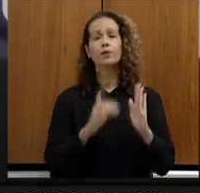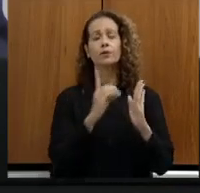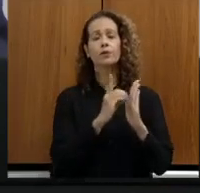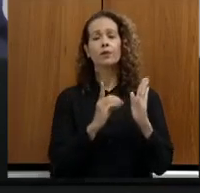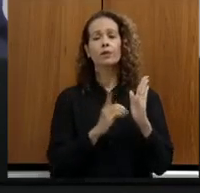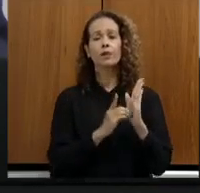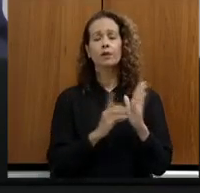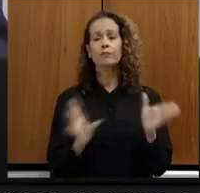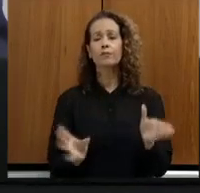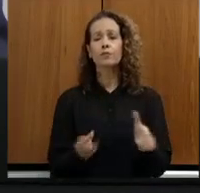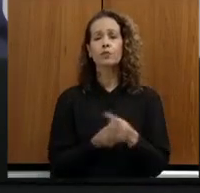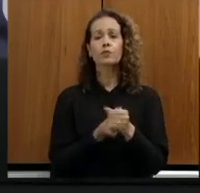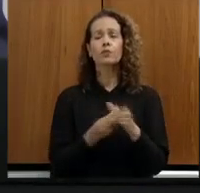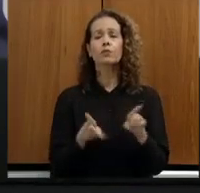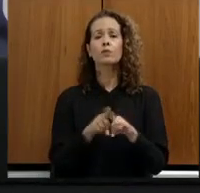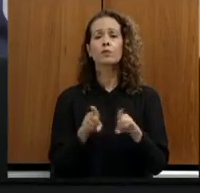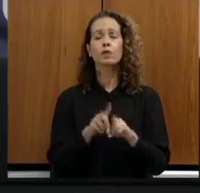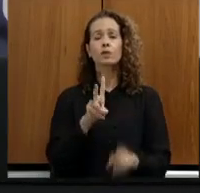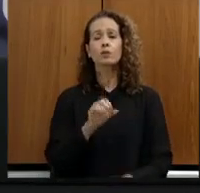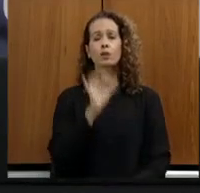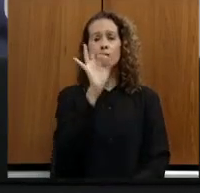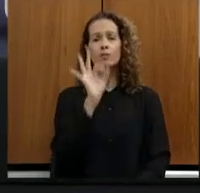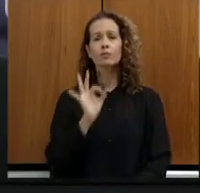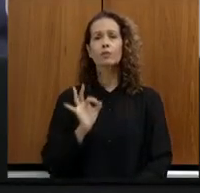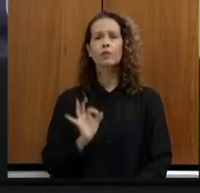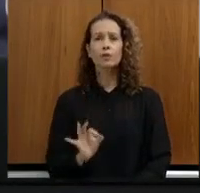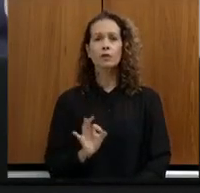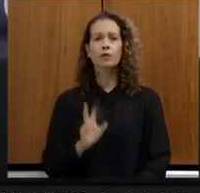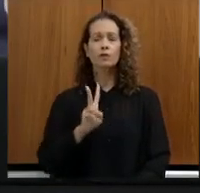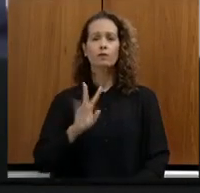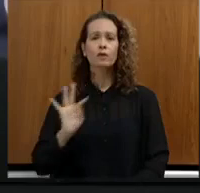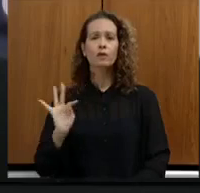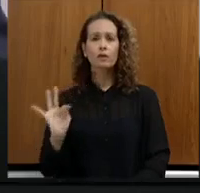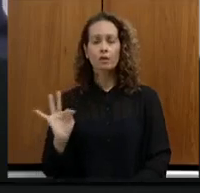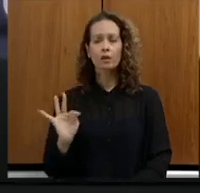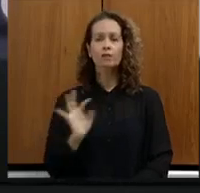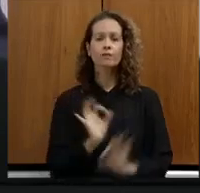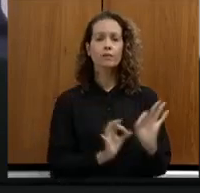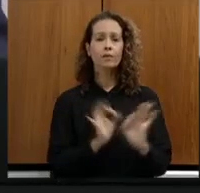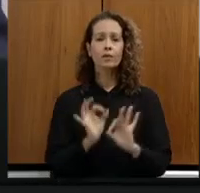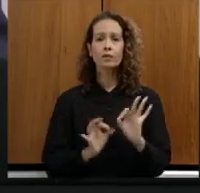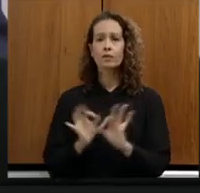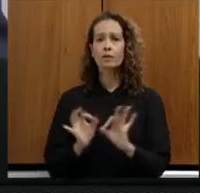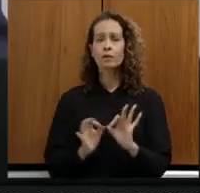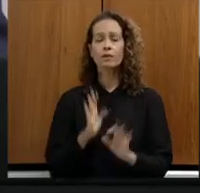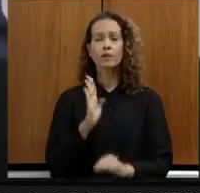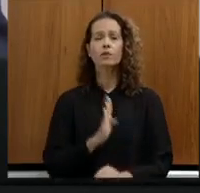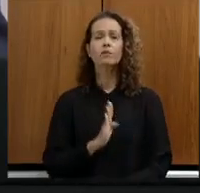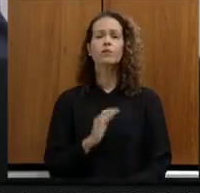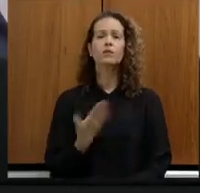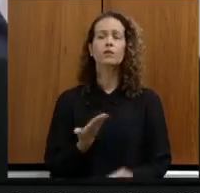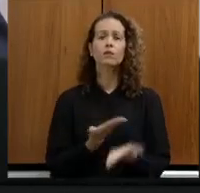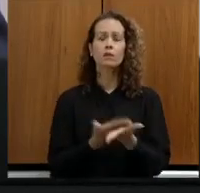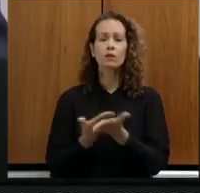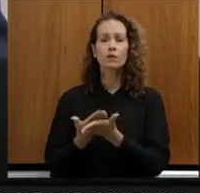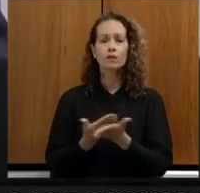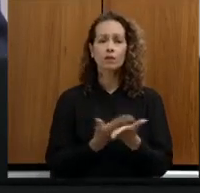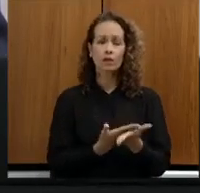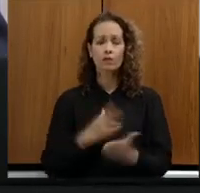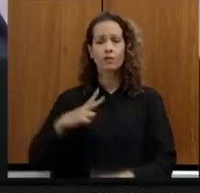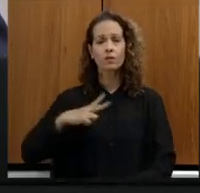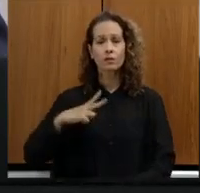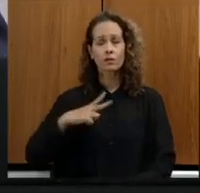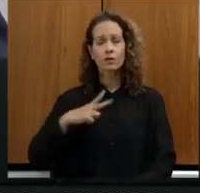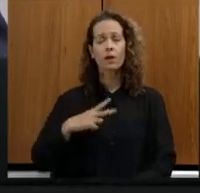consignando a retirada dos 50% restantes do VT da formulação de gratificação de escolaridade desempenho produtividade individual